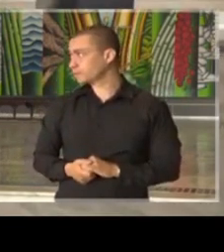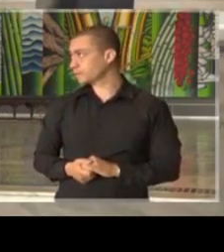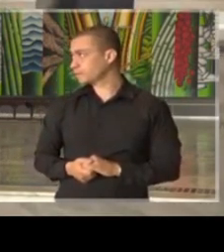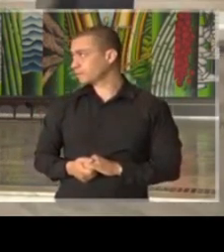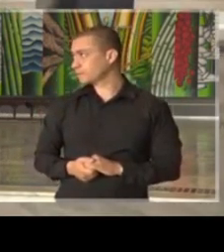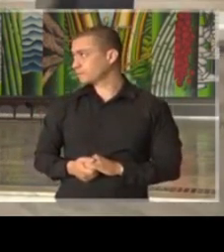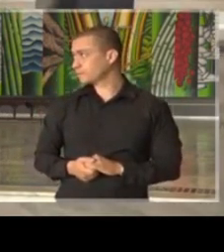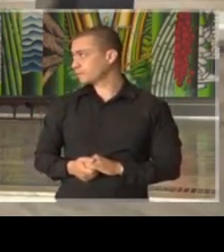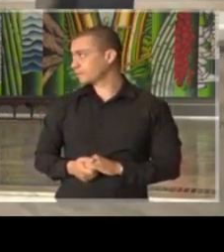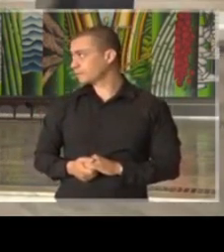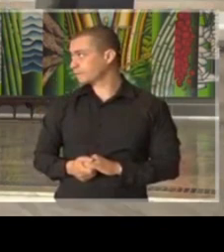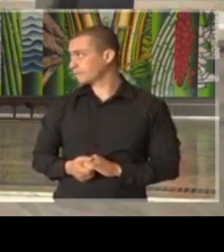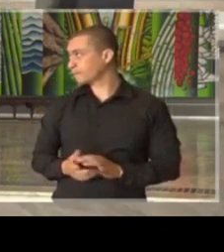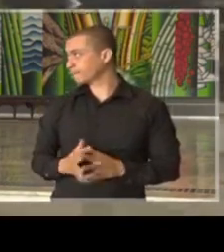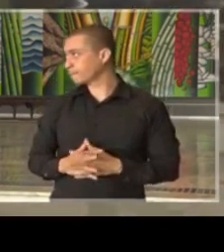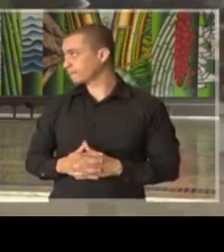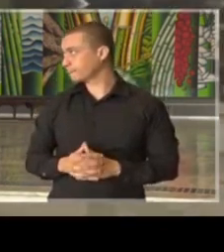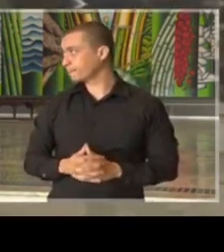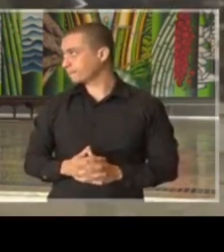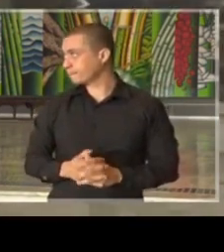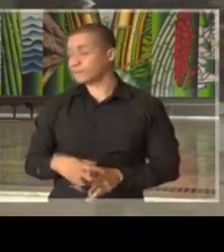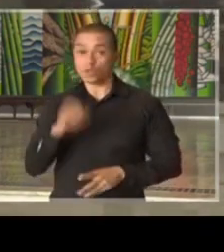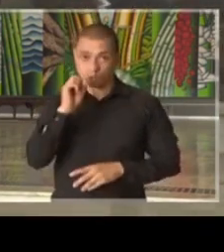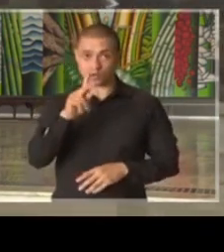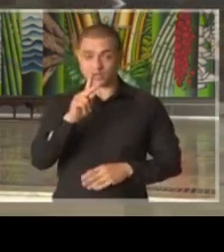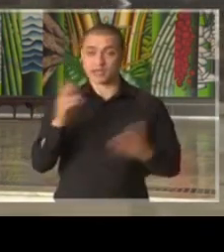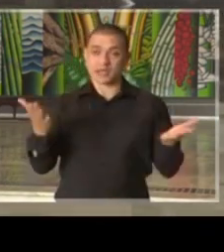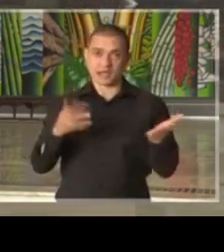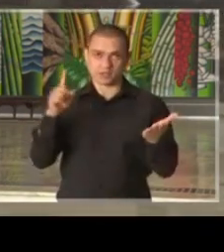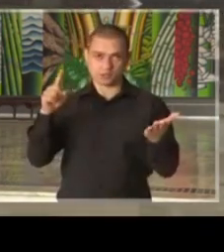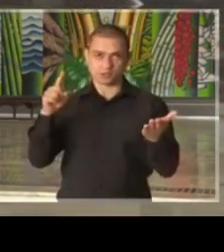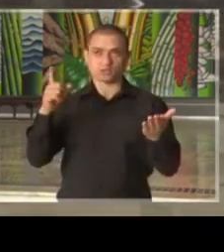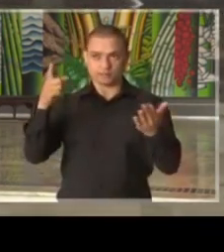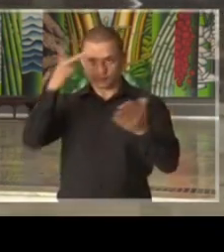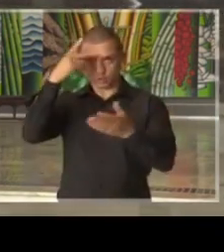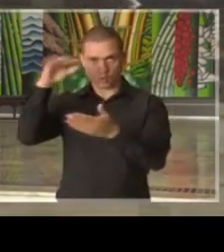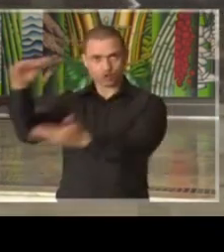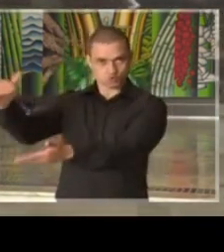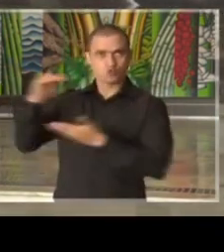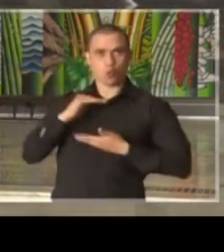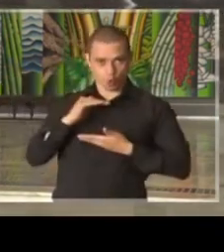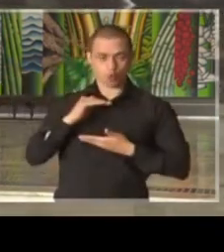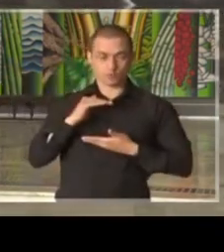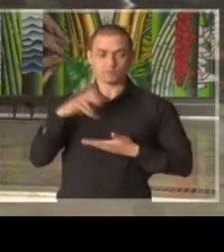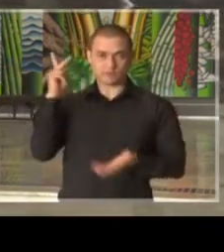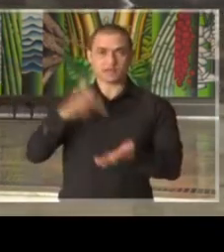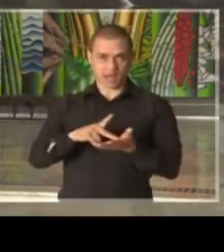Alguém, quer complementar? Ok. Nós tivemos essa doação, já estamos